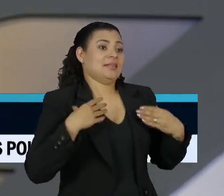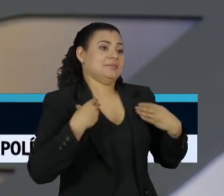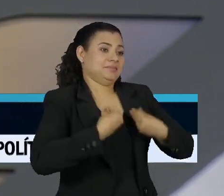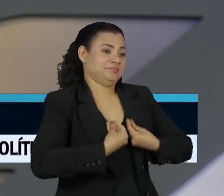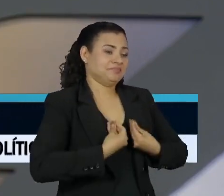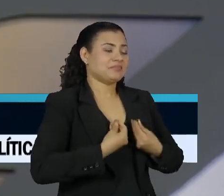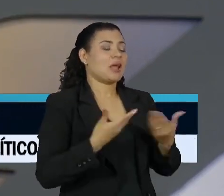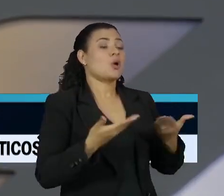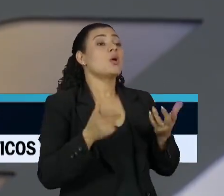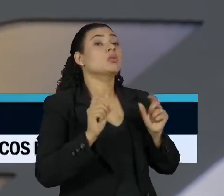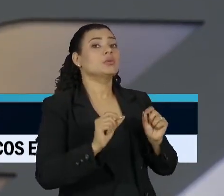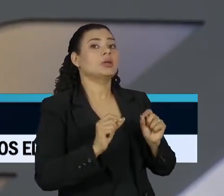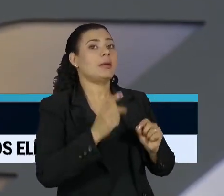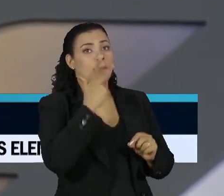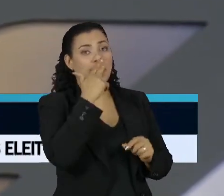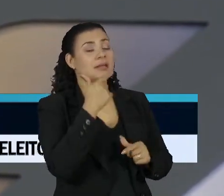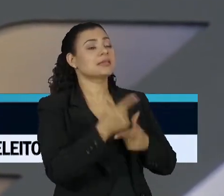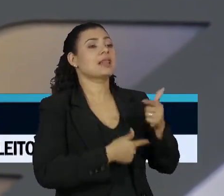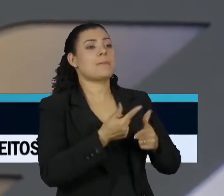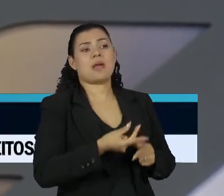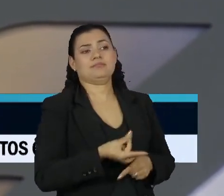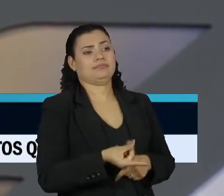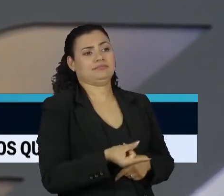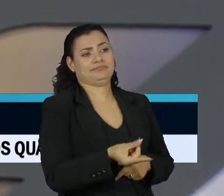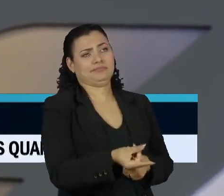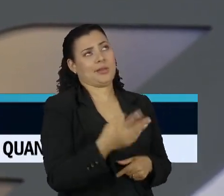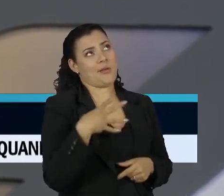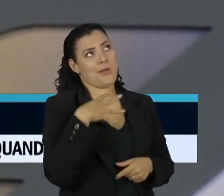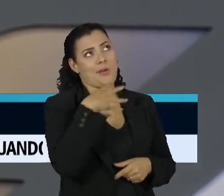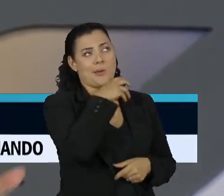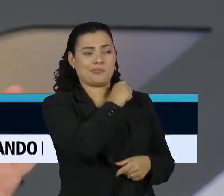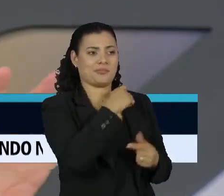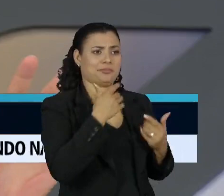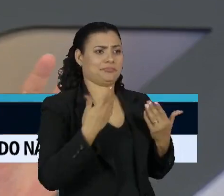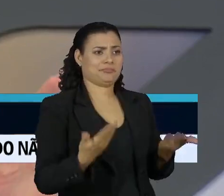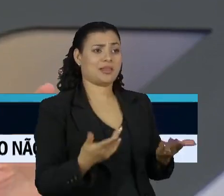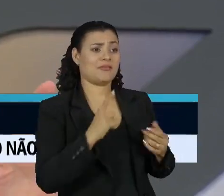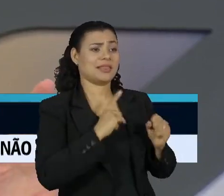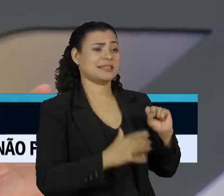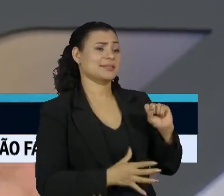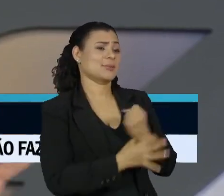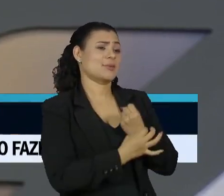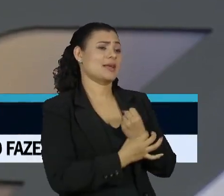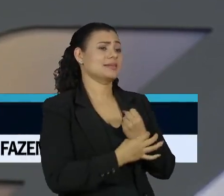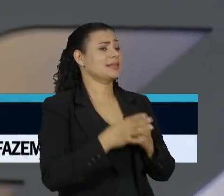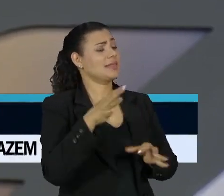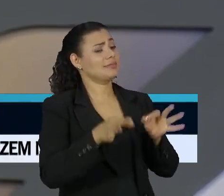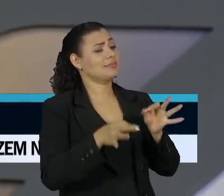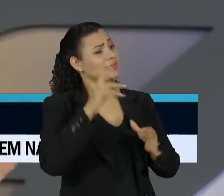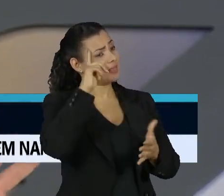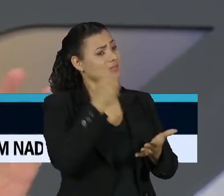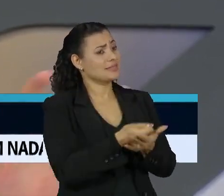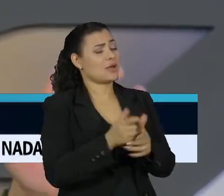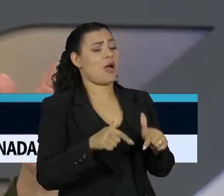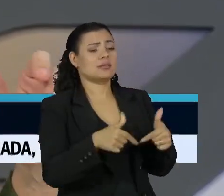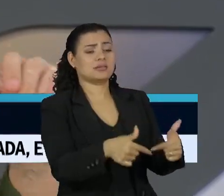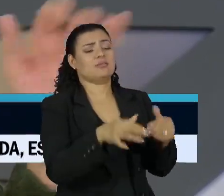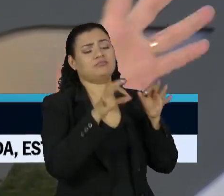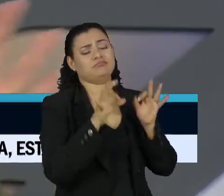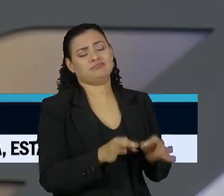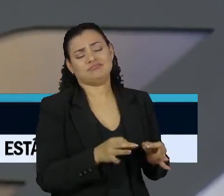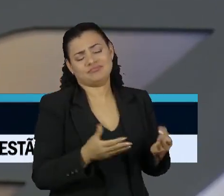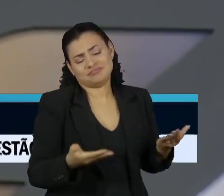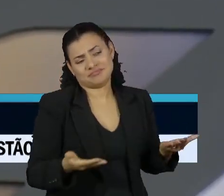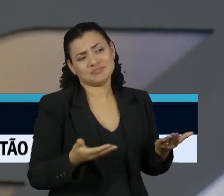ministros têm da vitaliciedade. E, obviamente, isso trará a ele toda a segurança de poder atuar de forma,